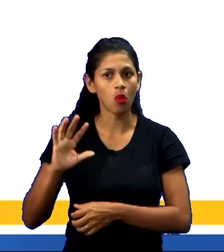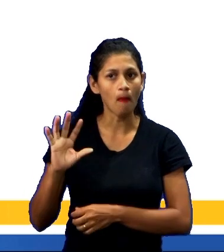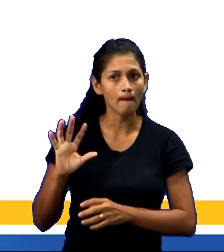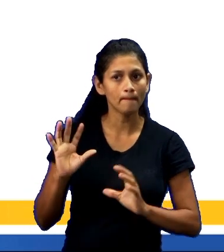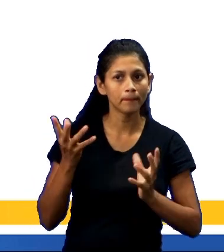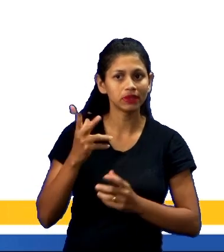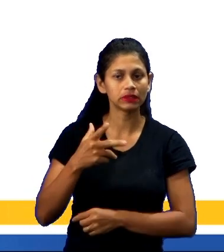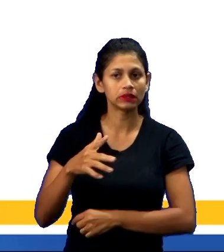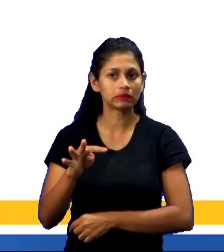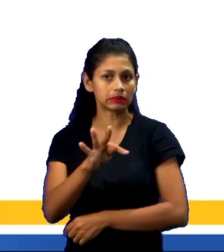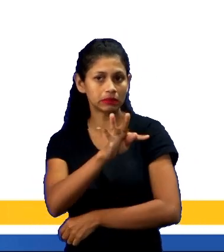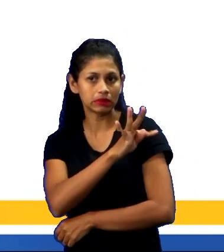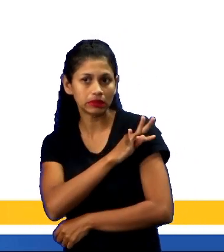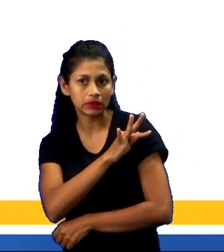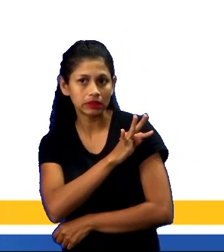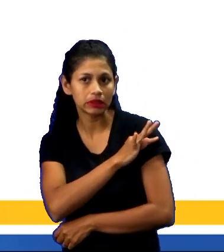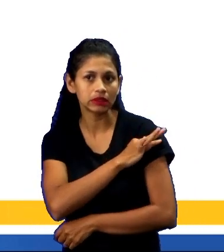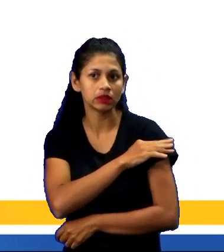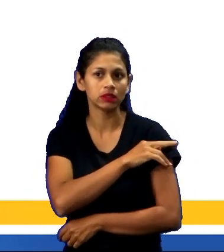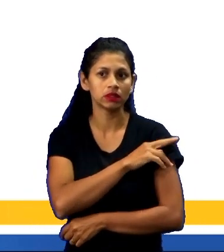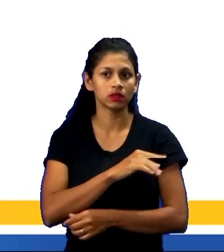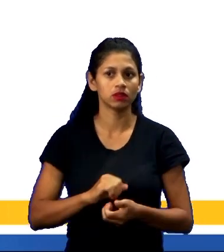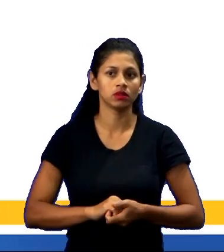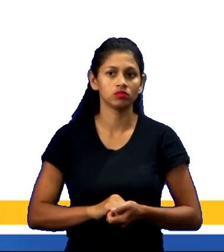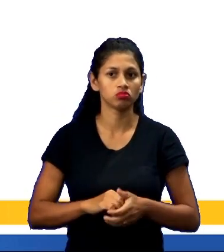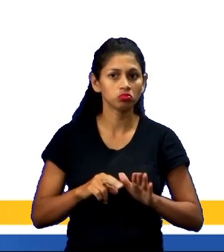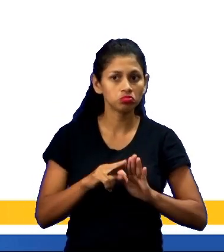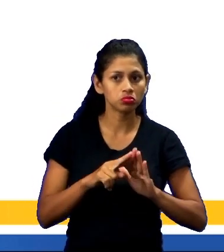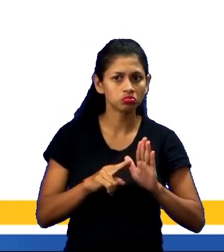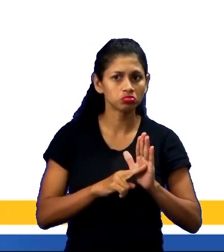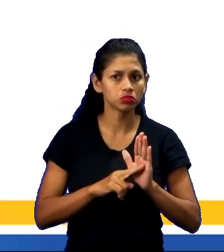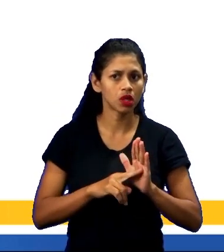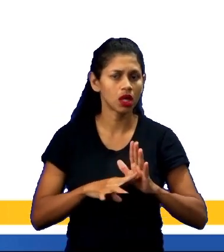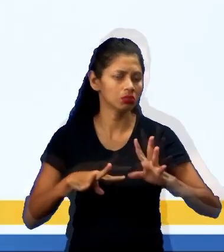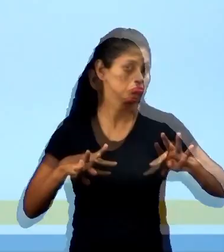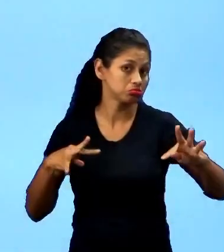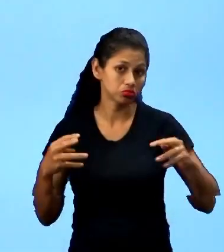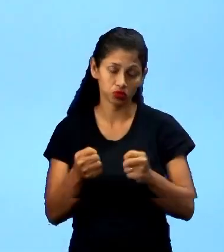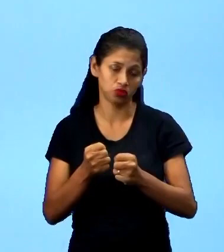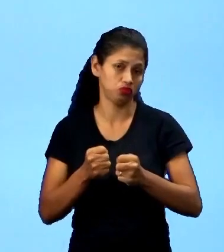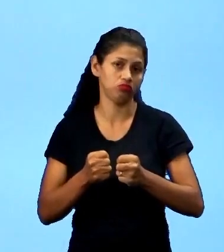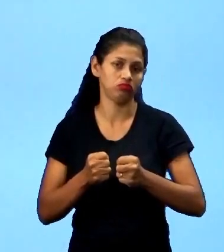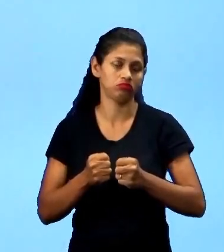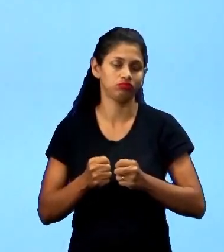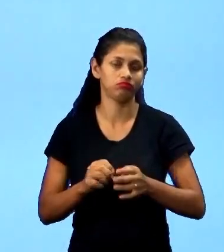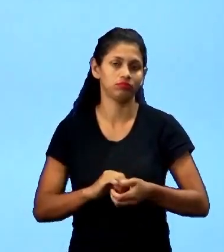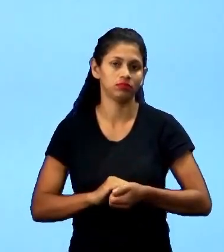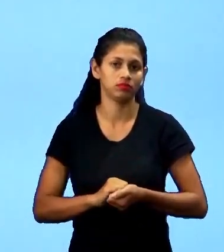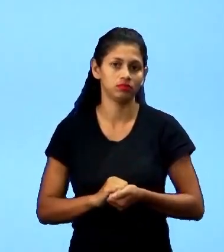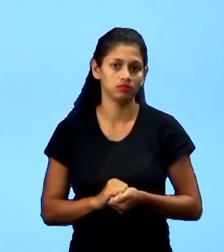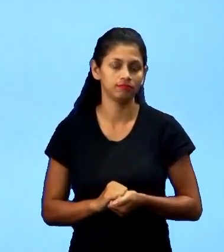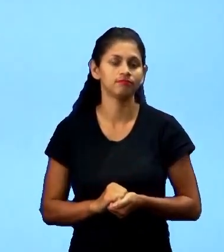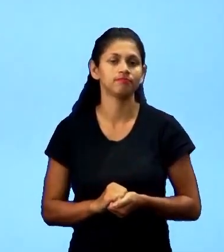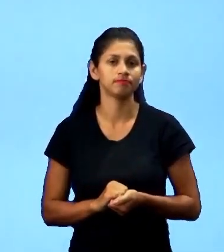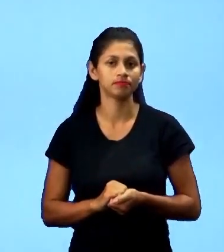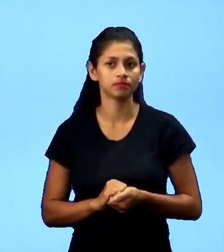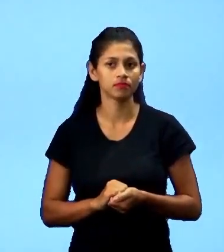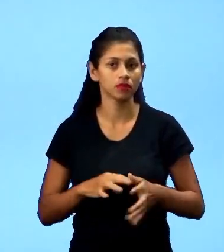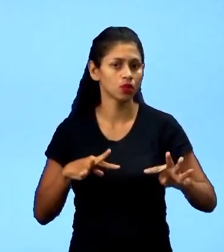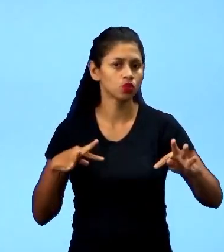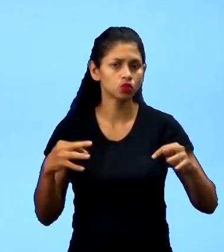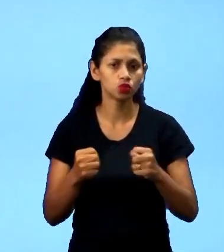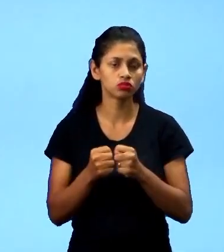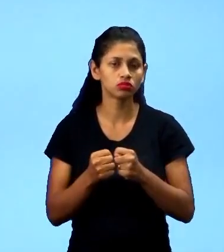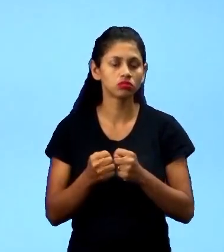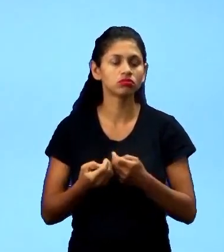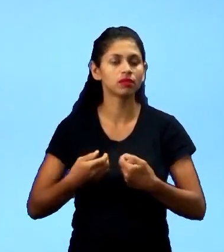equipe técnica, irregularidades e penalidades, disposições gerais. A regra, ela faz esse amparato geral de tudo